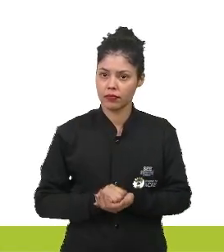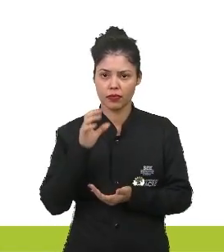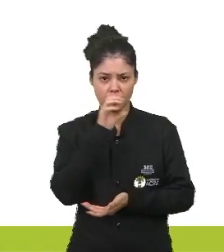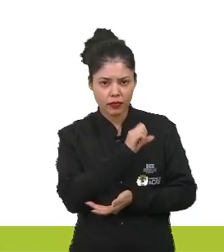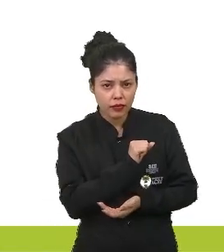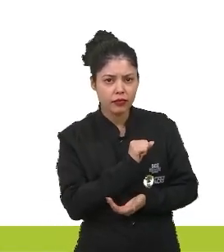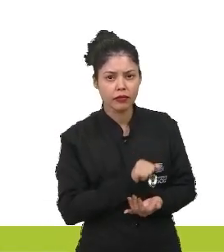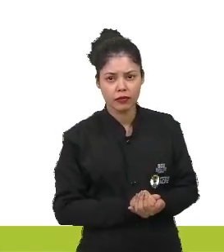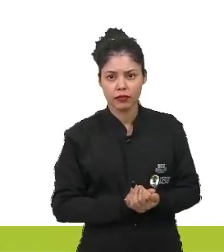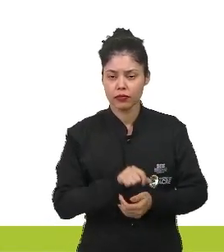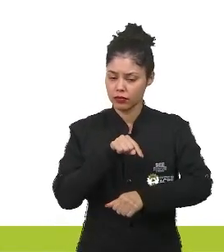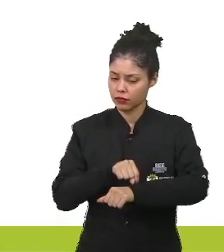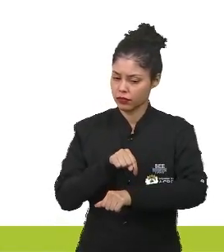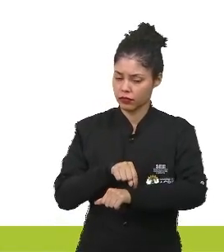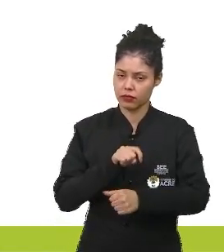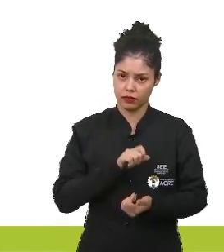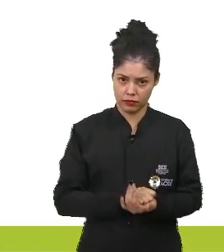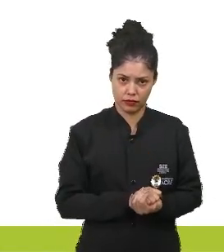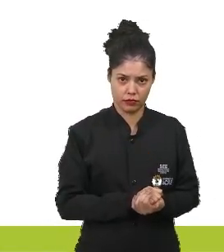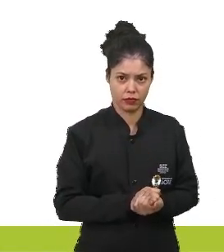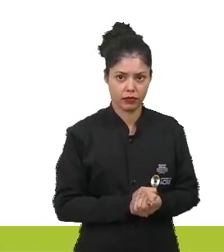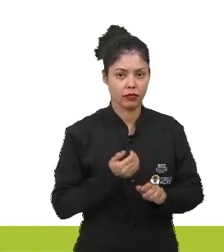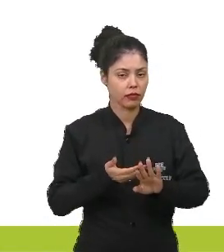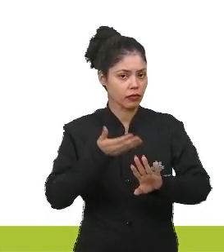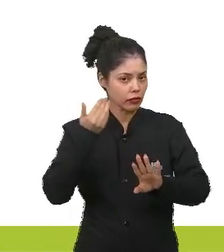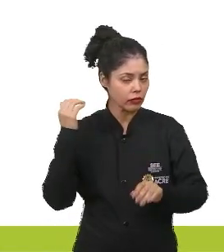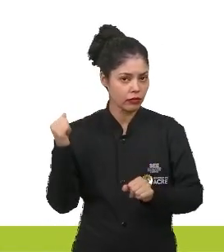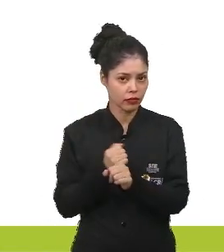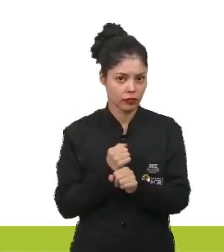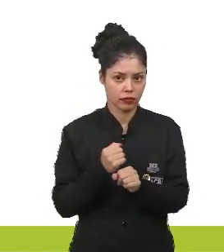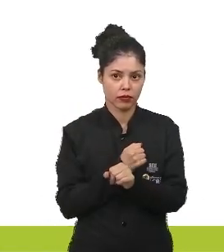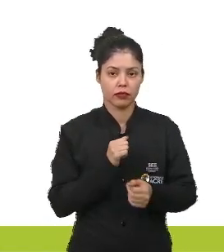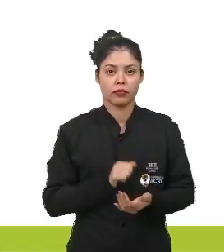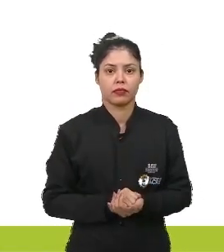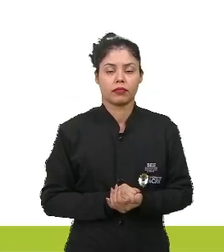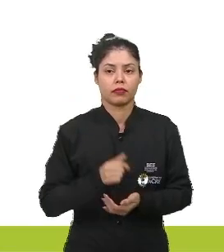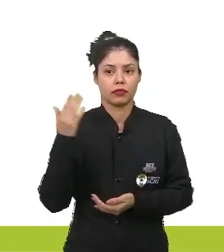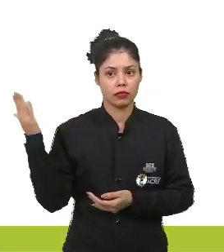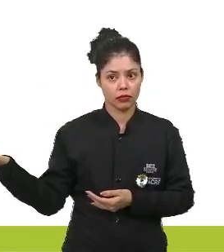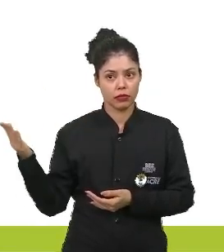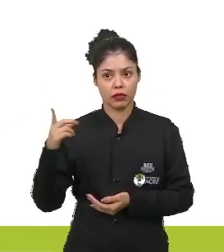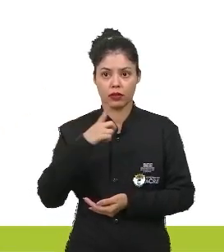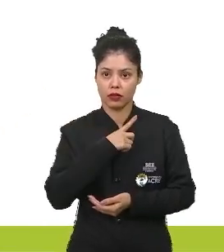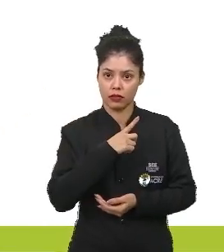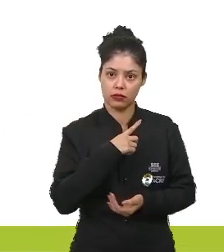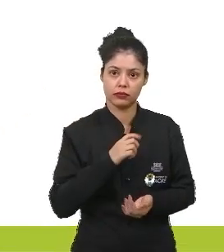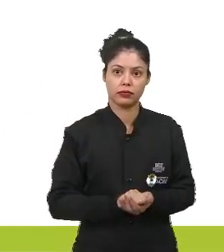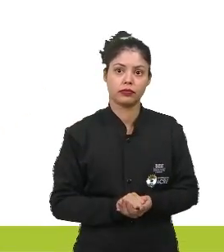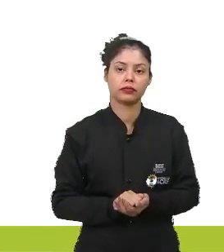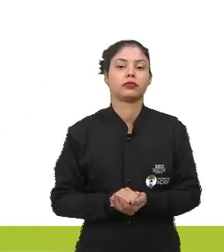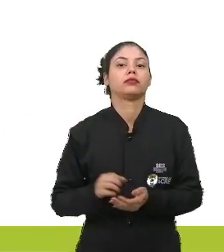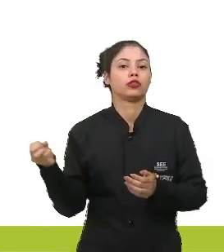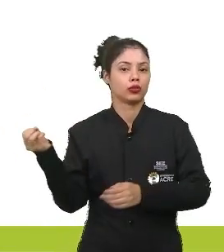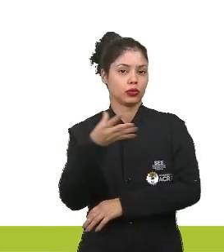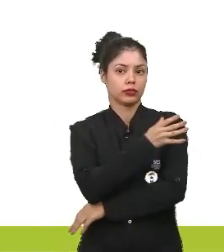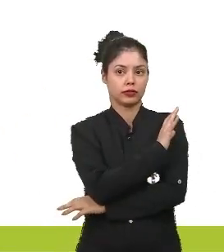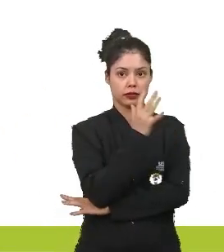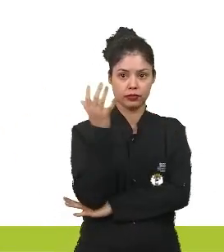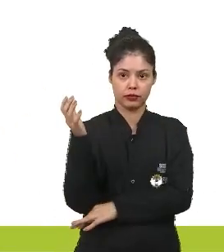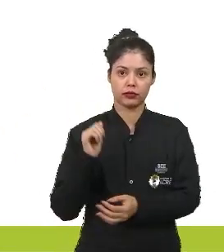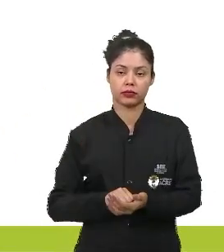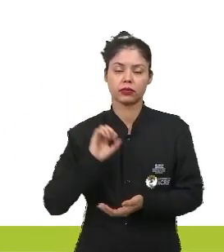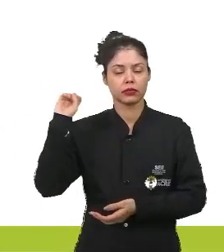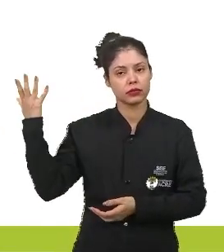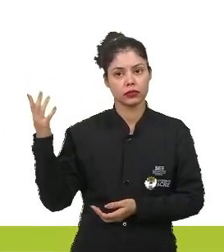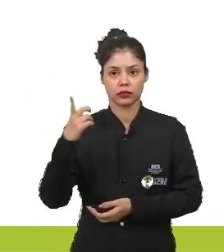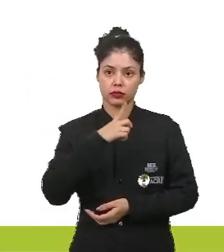os tempos, durante as eras, os anos, isso aqui iria se reflorestar. Não é